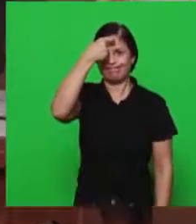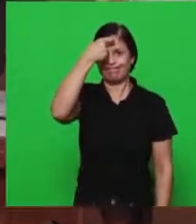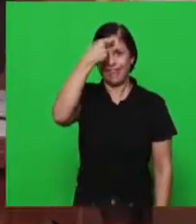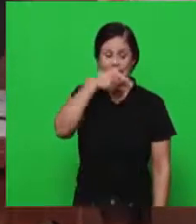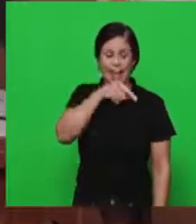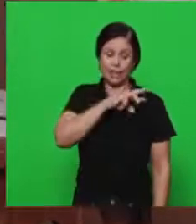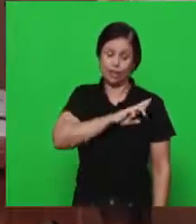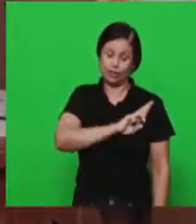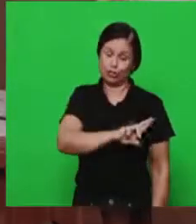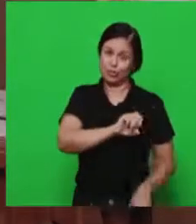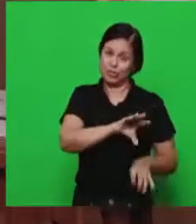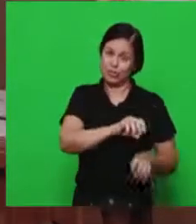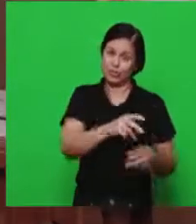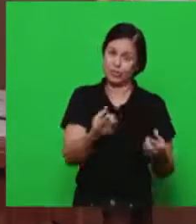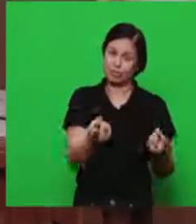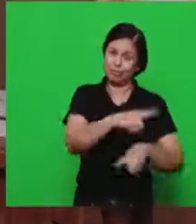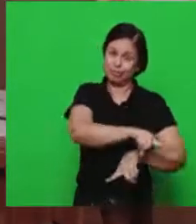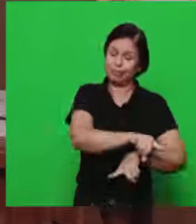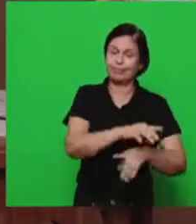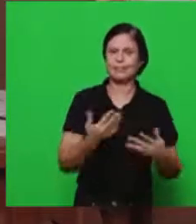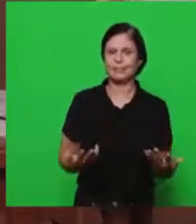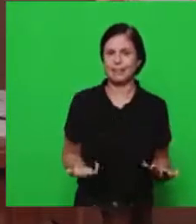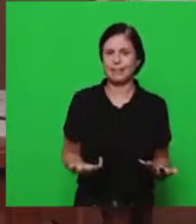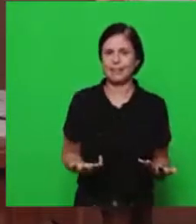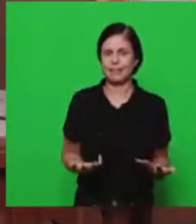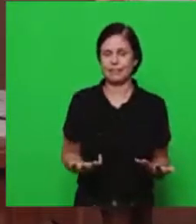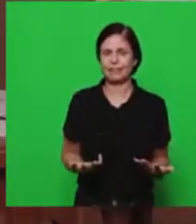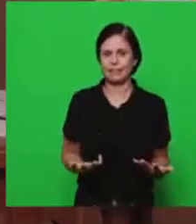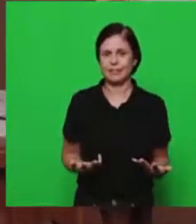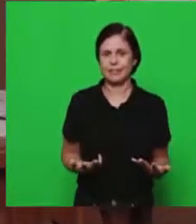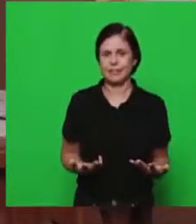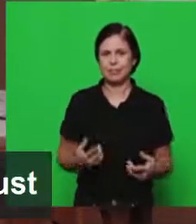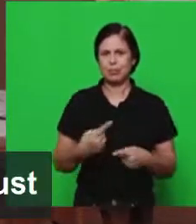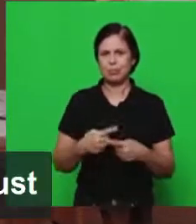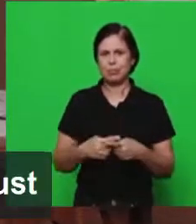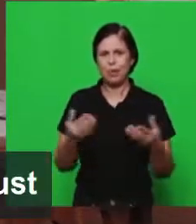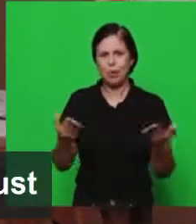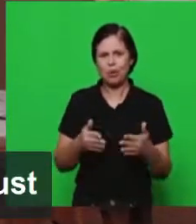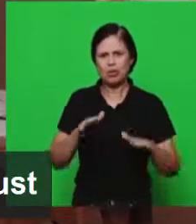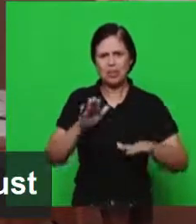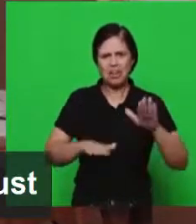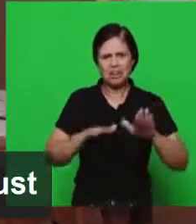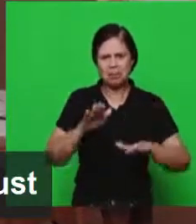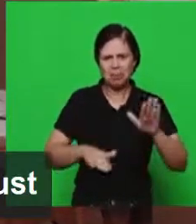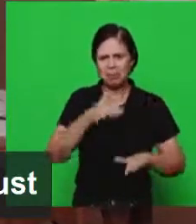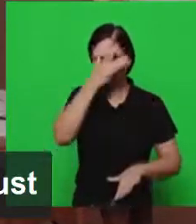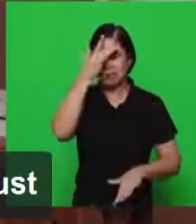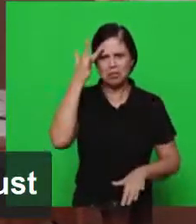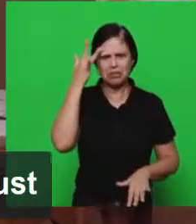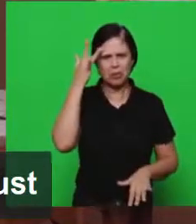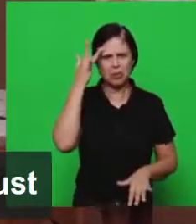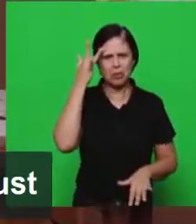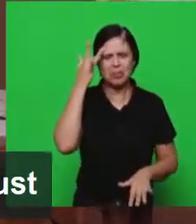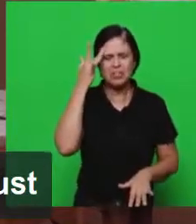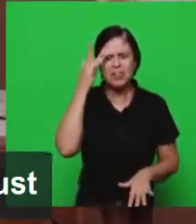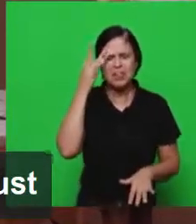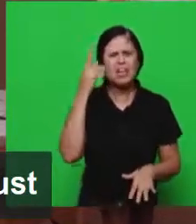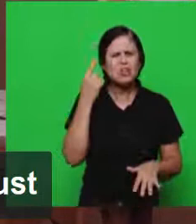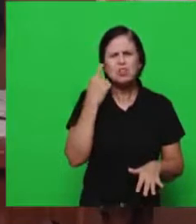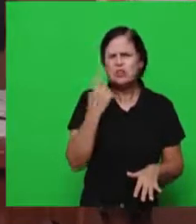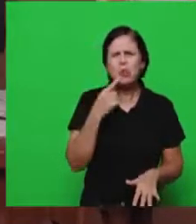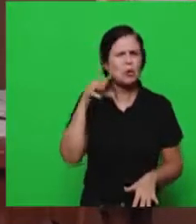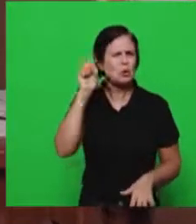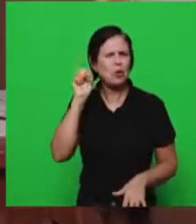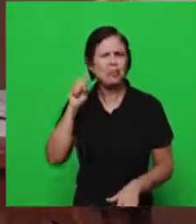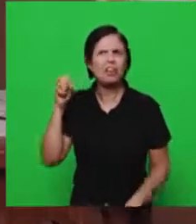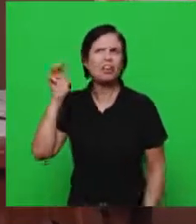então as pessoas não estão dispostas a guardar as coisas que vem da parte do Senhor que